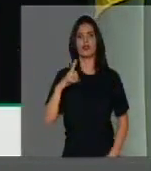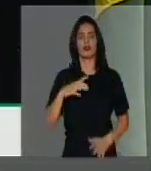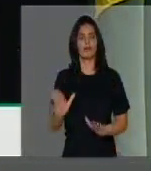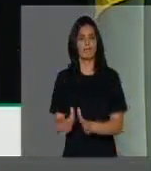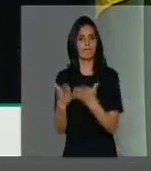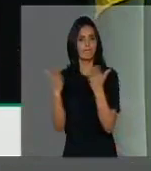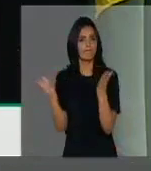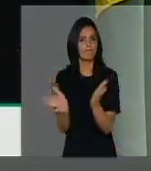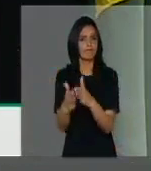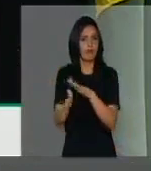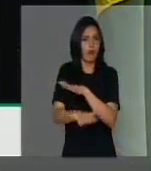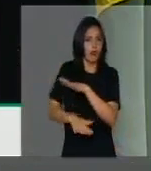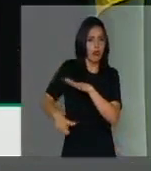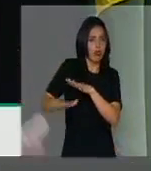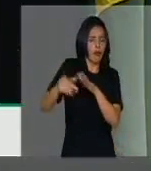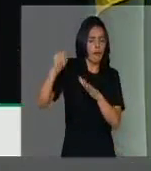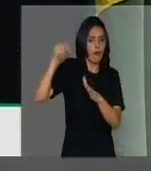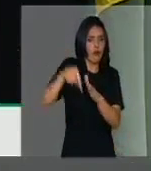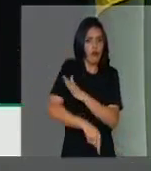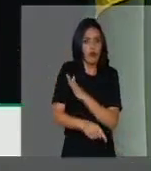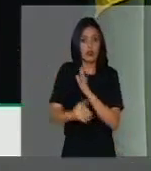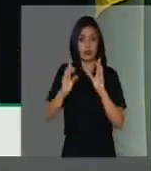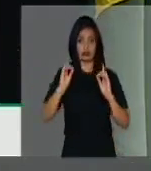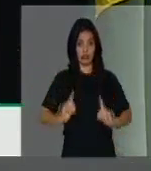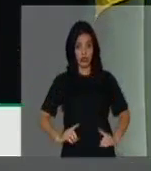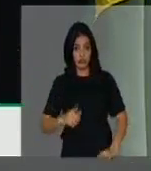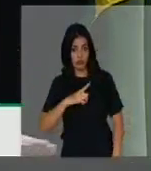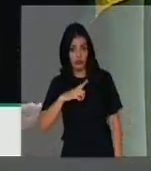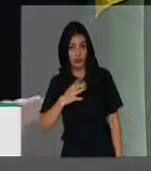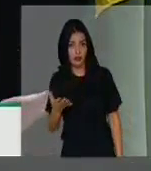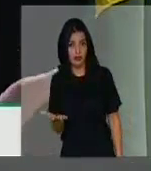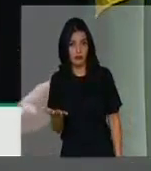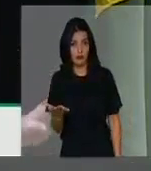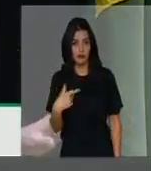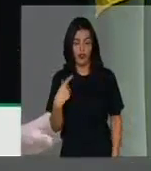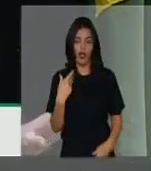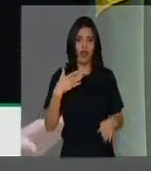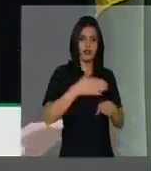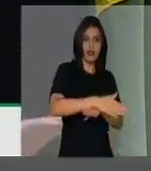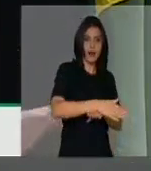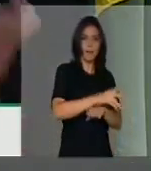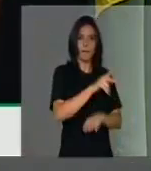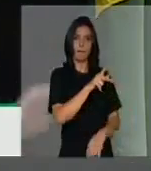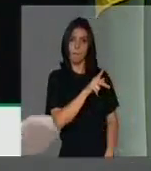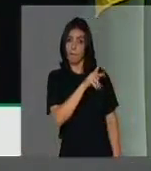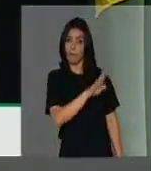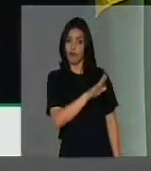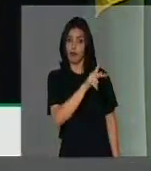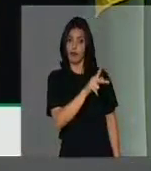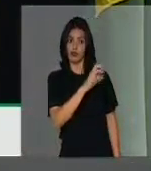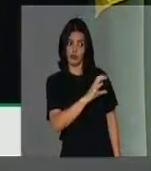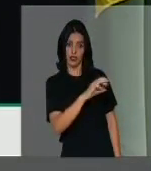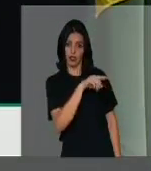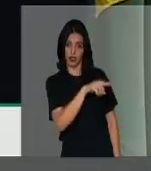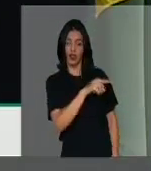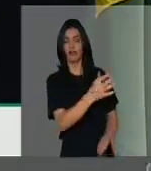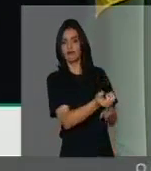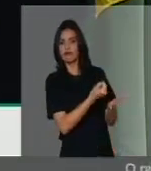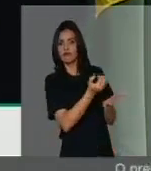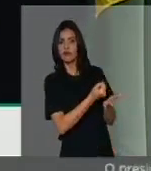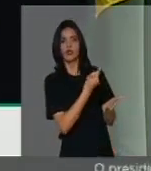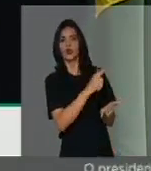miséria e dificuldade profunda com deficiência, você dificulta o acesso ao BPC na proposta de